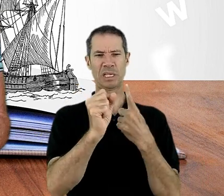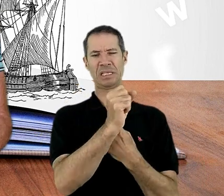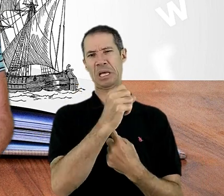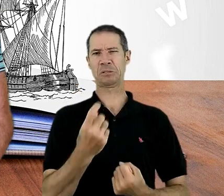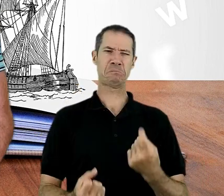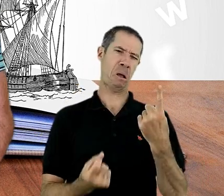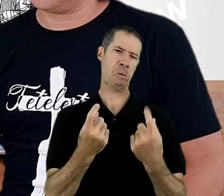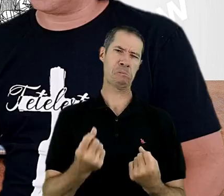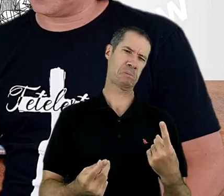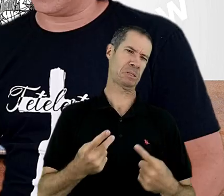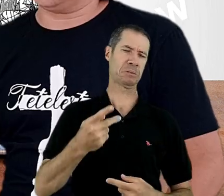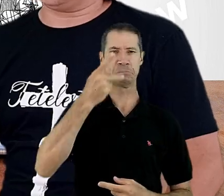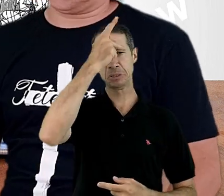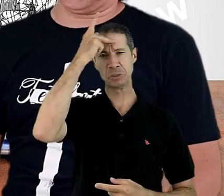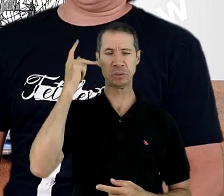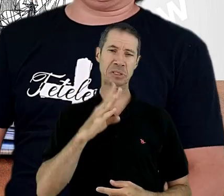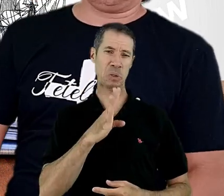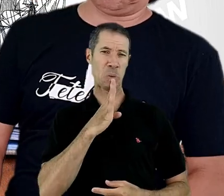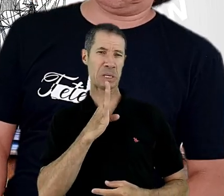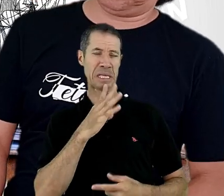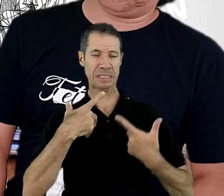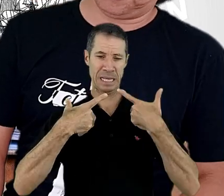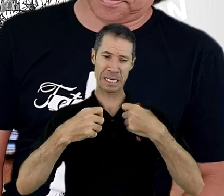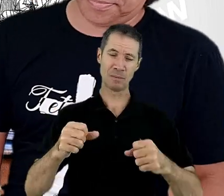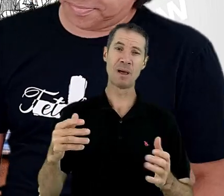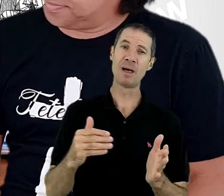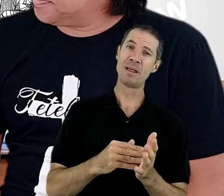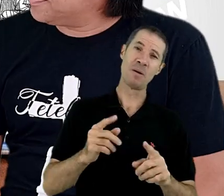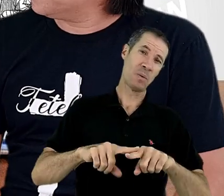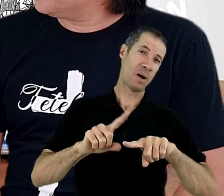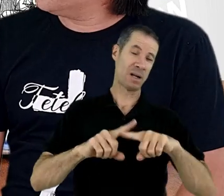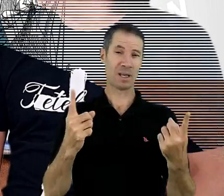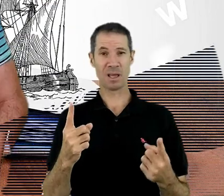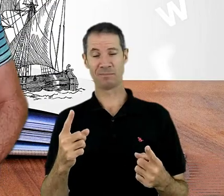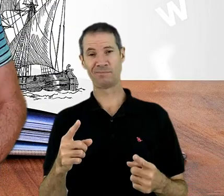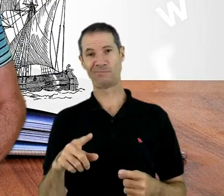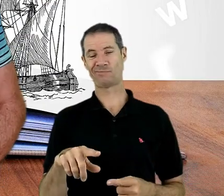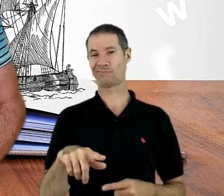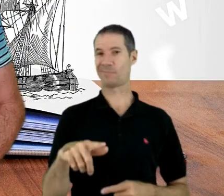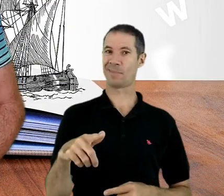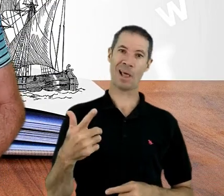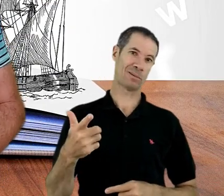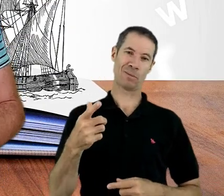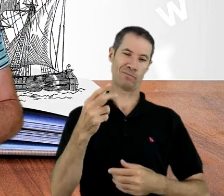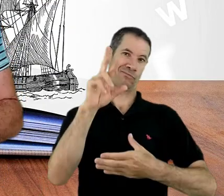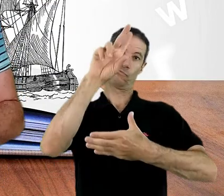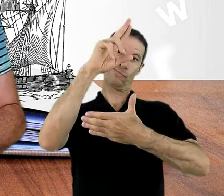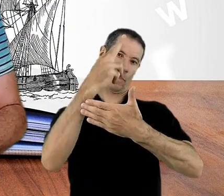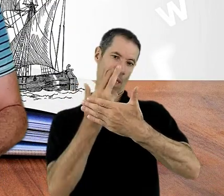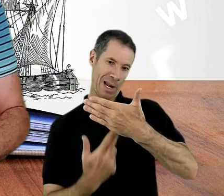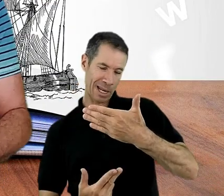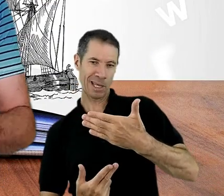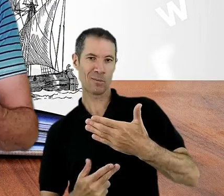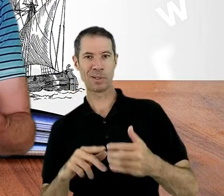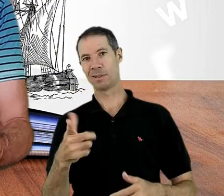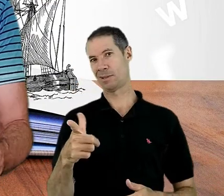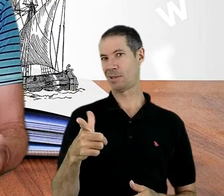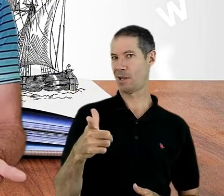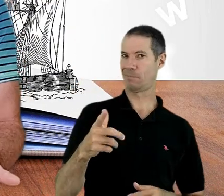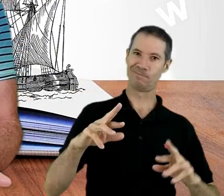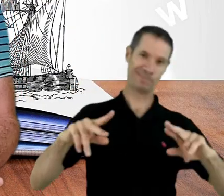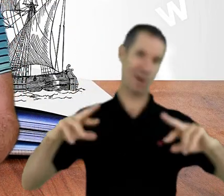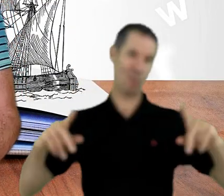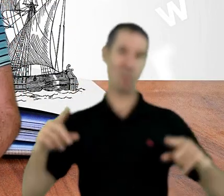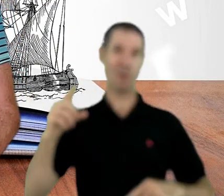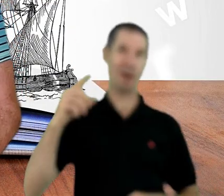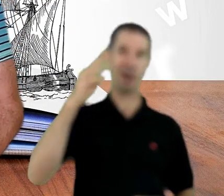pessoas ouvintes que sabem essa língua, até porque não somos um país bilingüe ainda, né, estamos um pouquinho atrasados comparando com a Europa